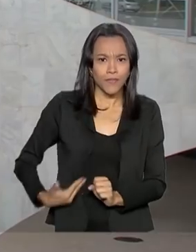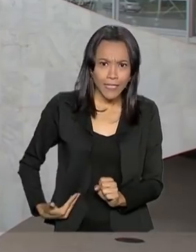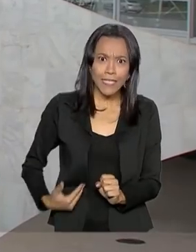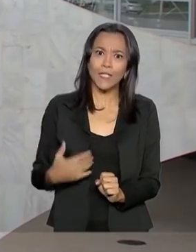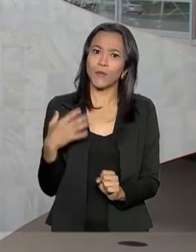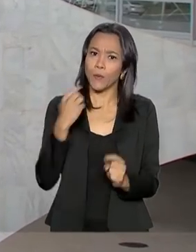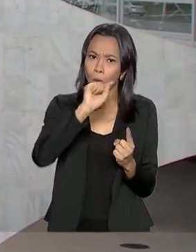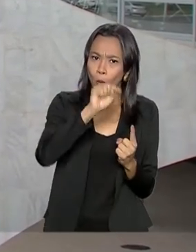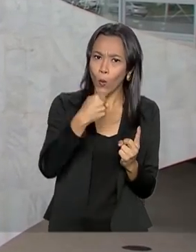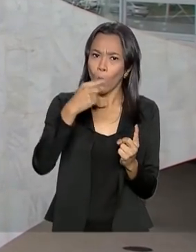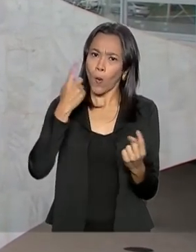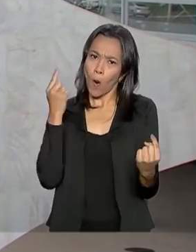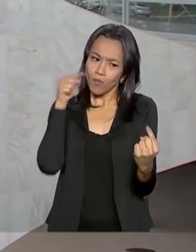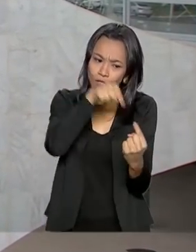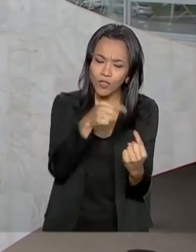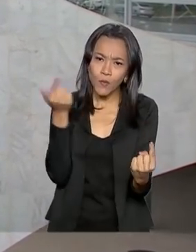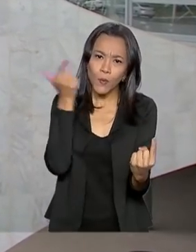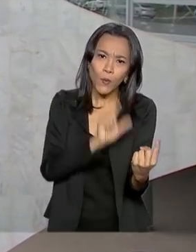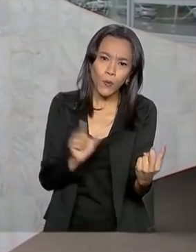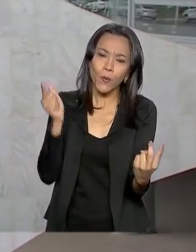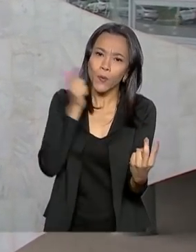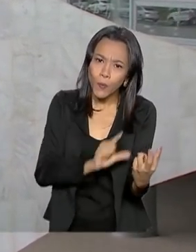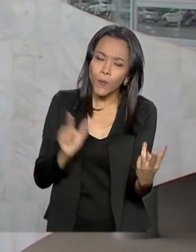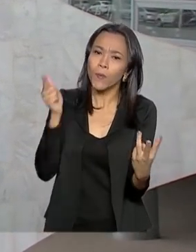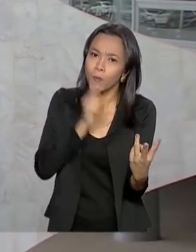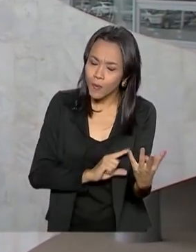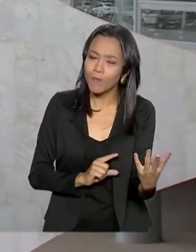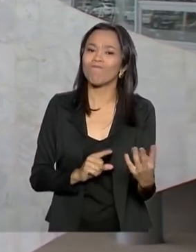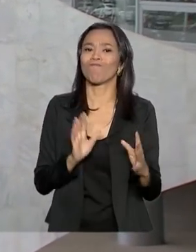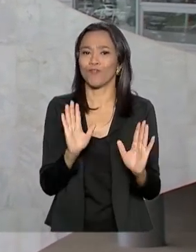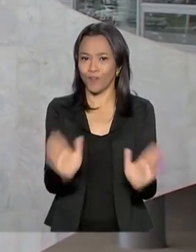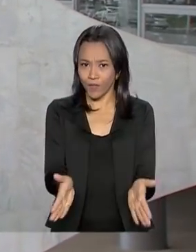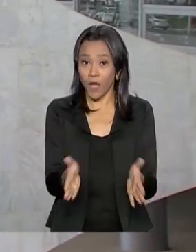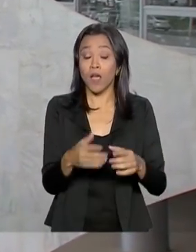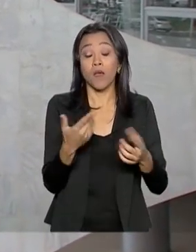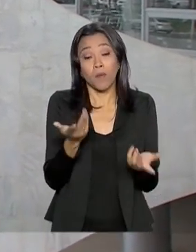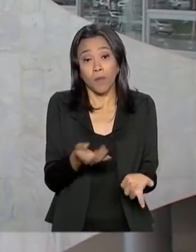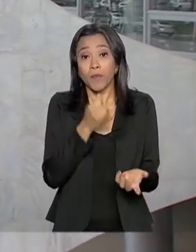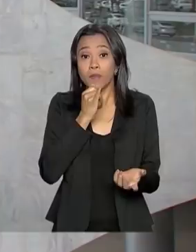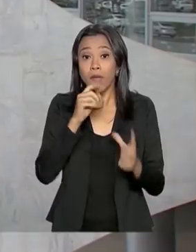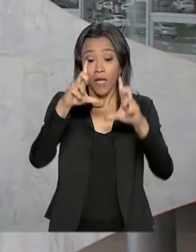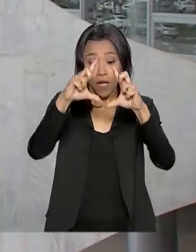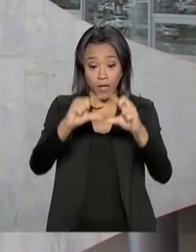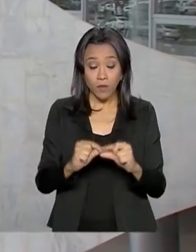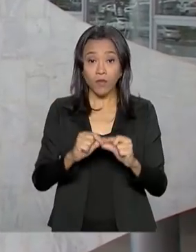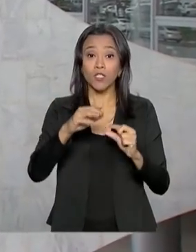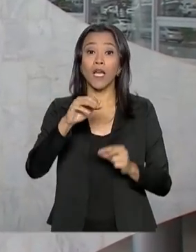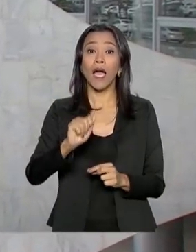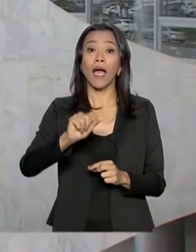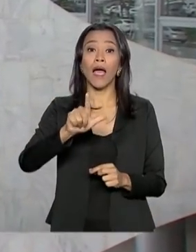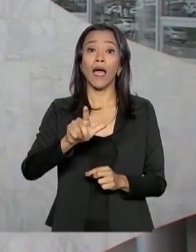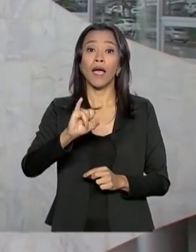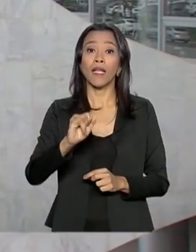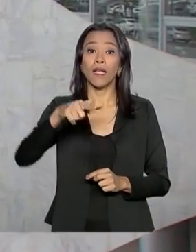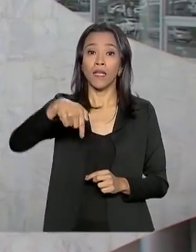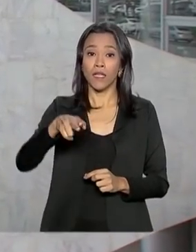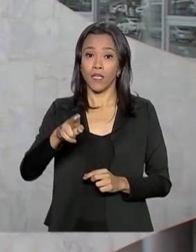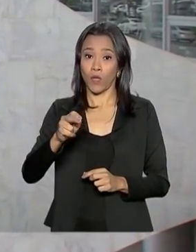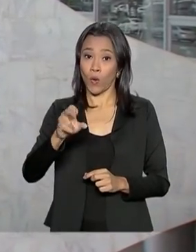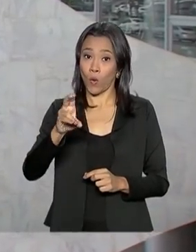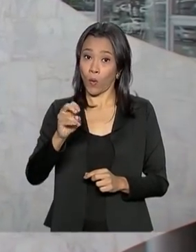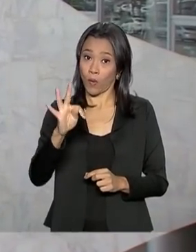com muitas metas já cumpridas. Entre elas, olha, a redução de alíquotas de importação e barreiras não